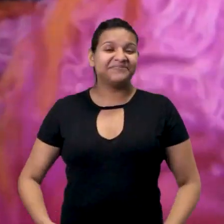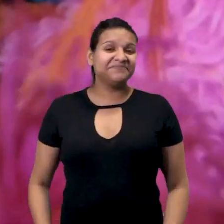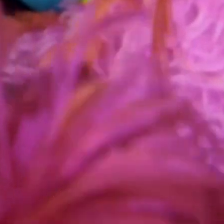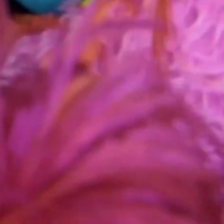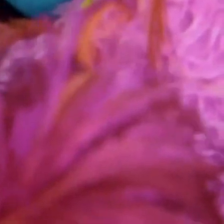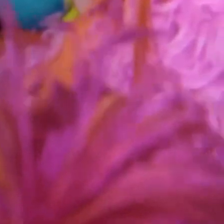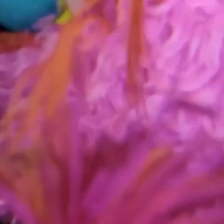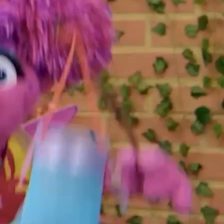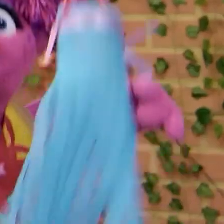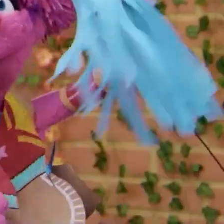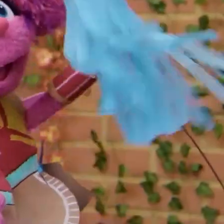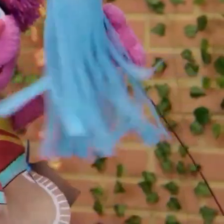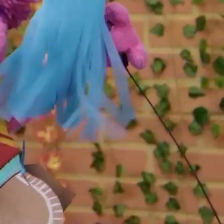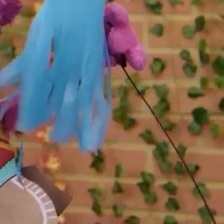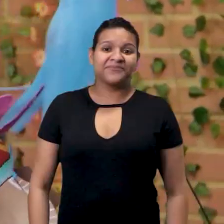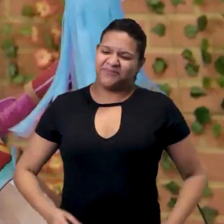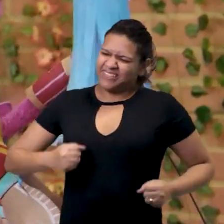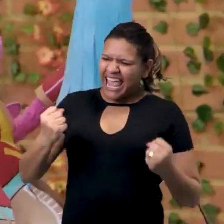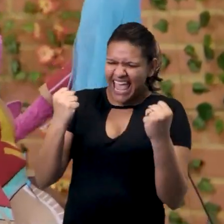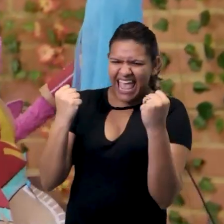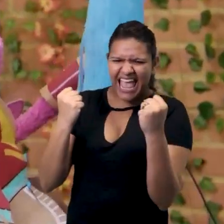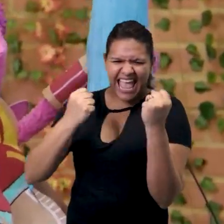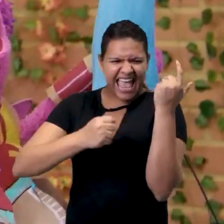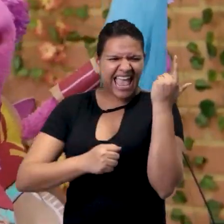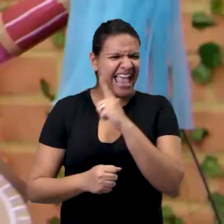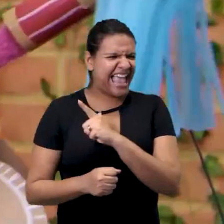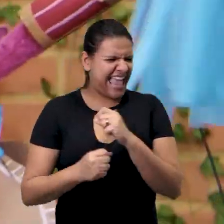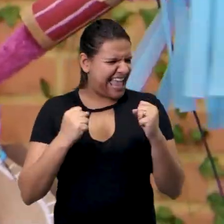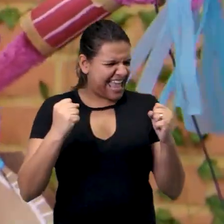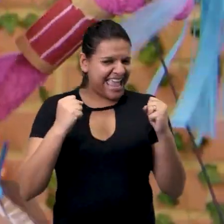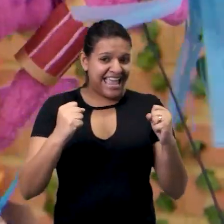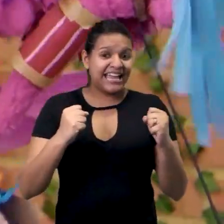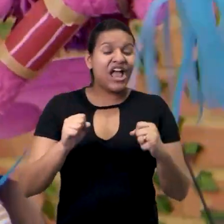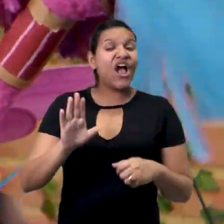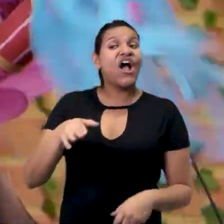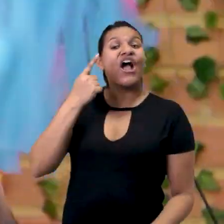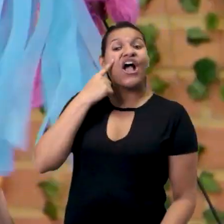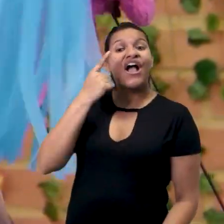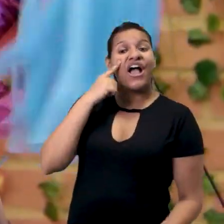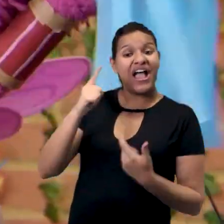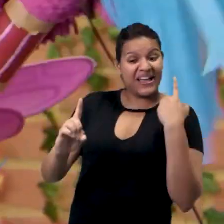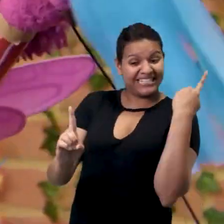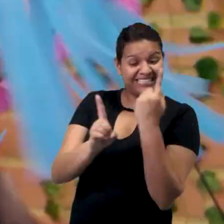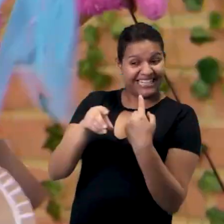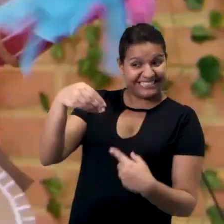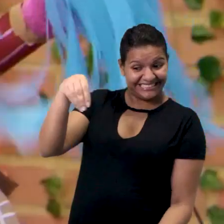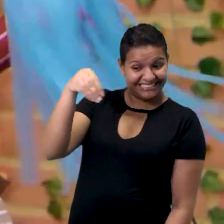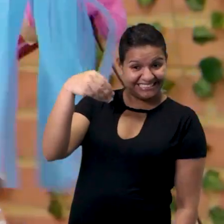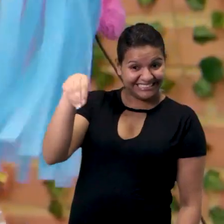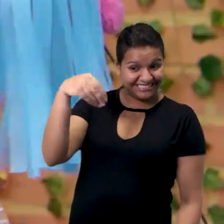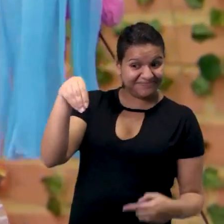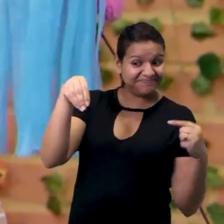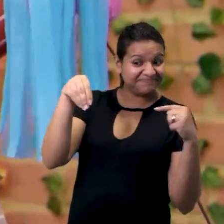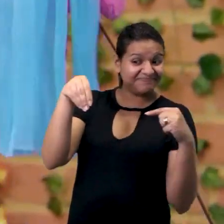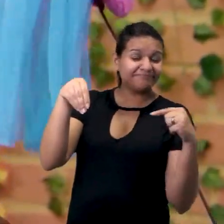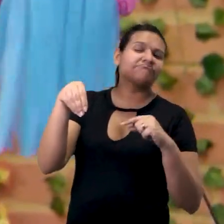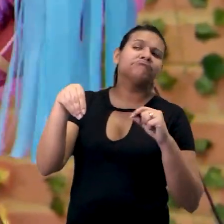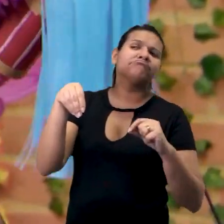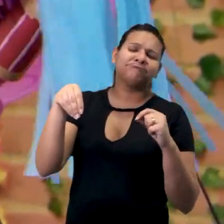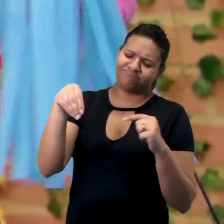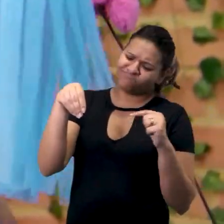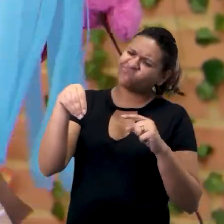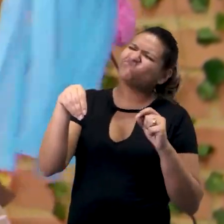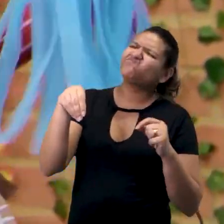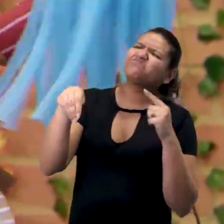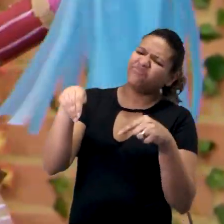Hebe tira uma biruta azul clara de dentro da maleta. Olhem só o que eu achei! É um... É